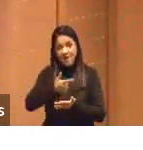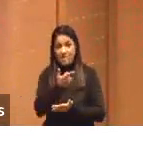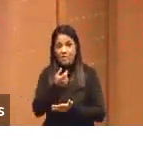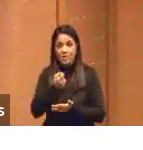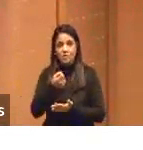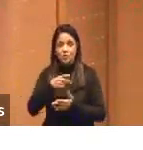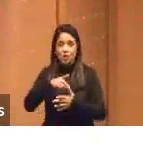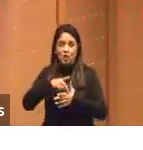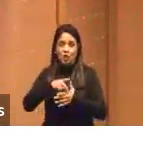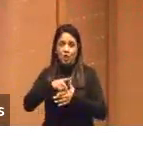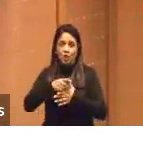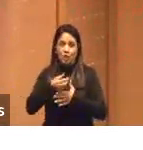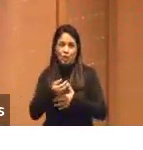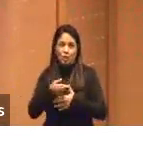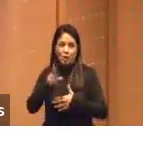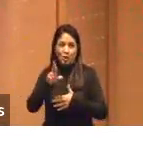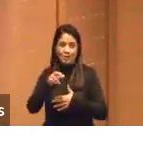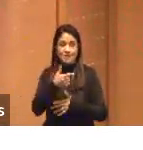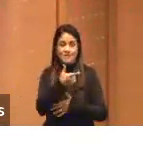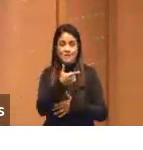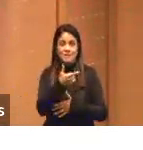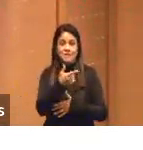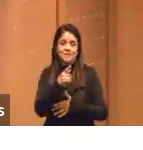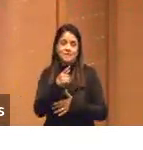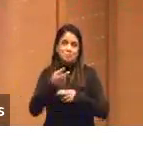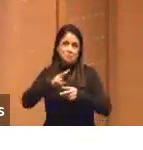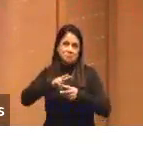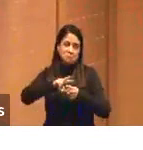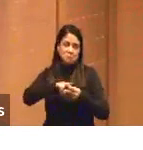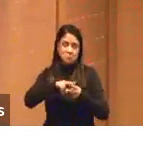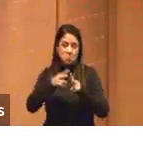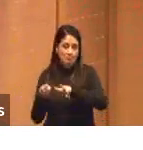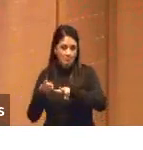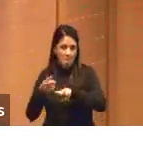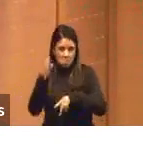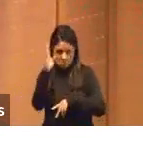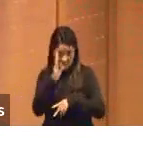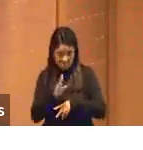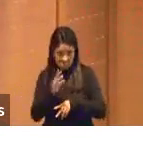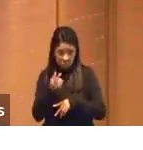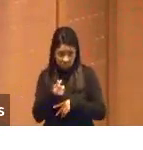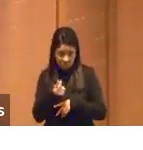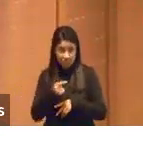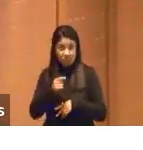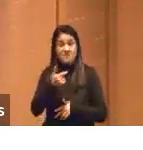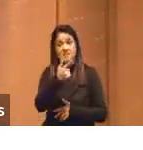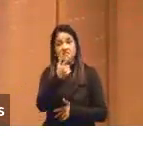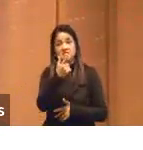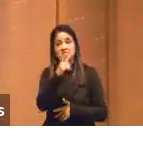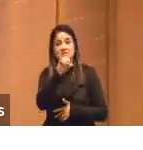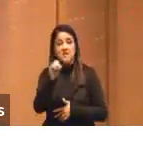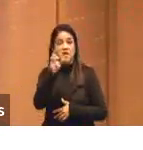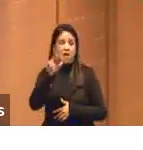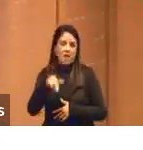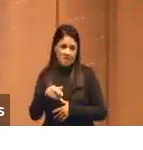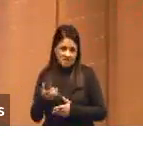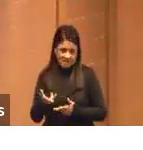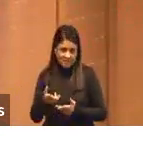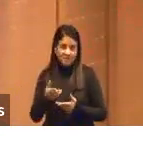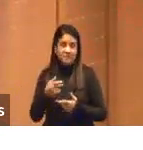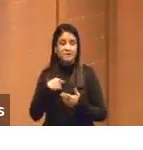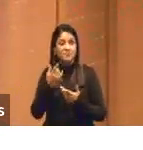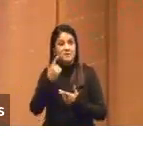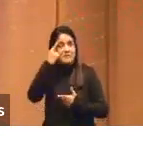mês, sem pratas. Então, obviamente, essa ideia de que seria uma forma mais